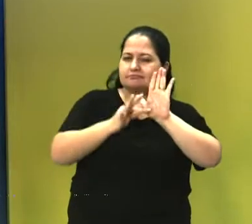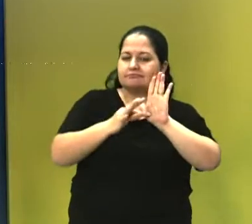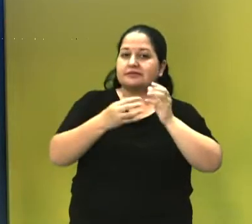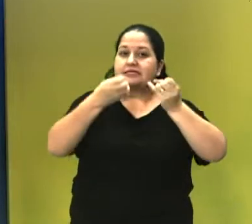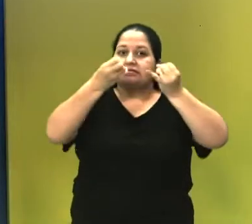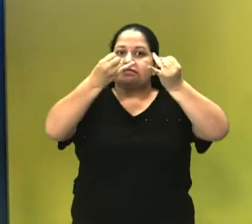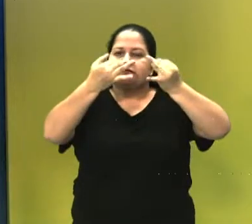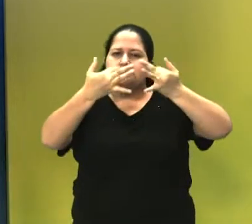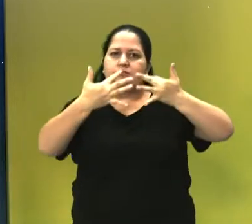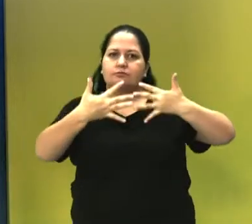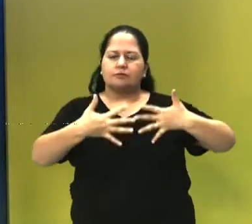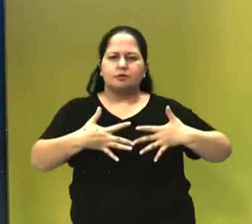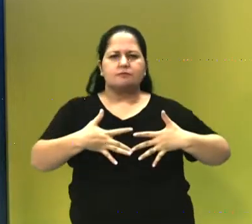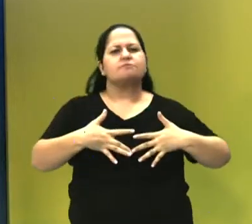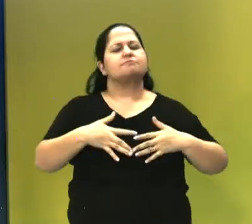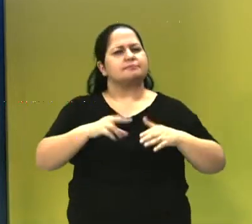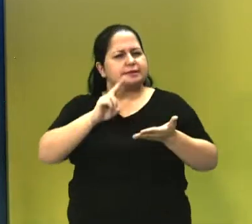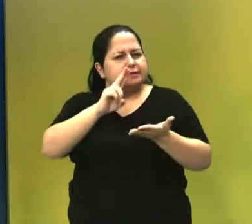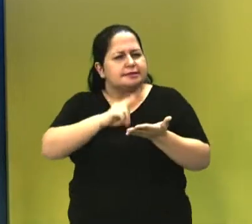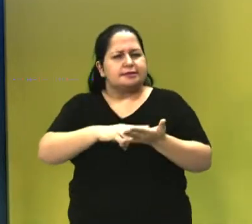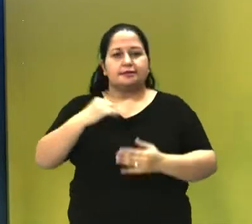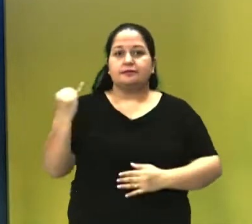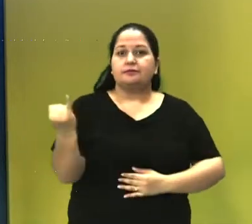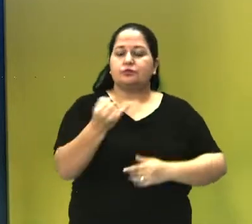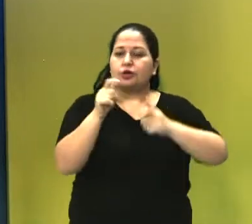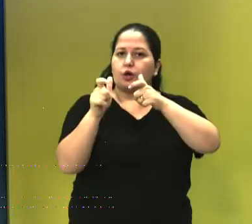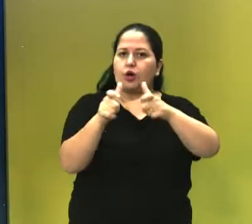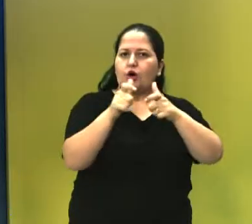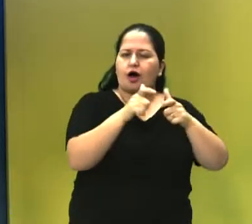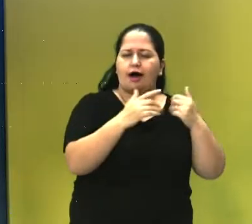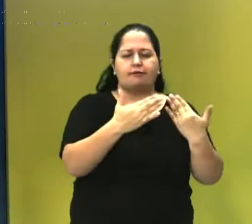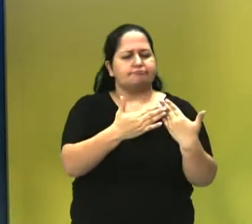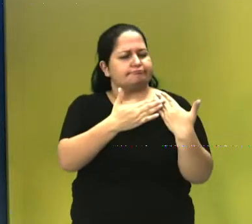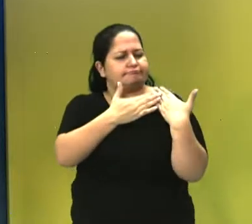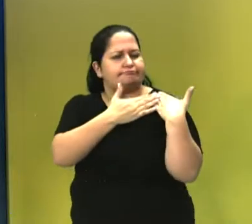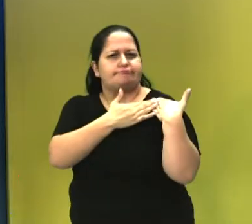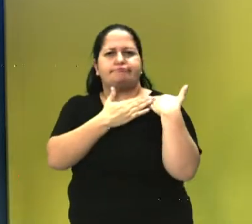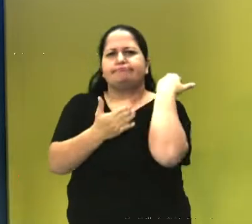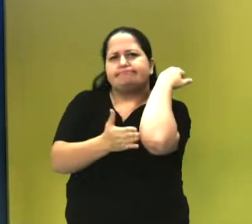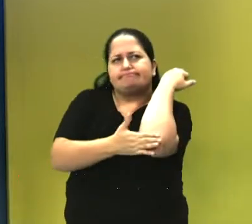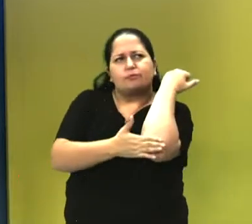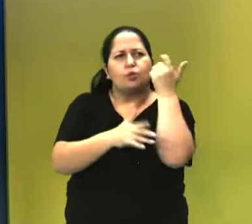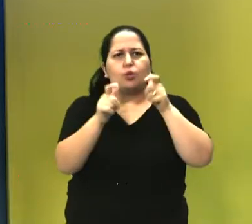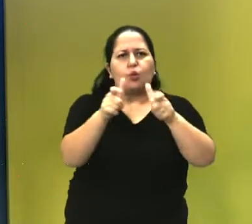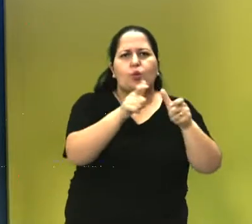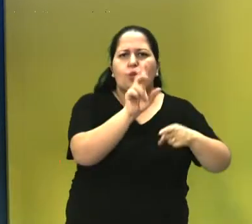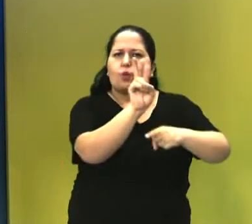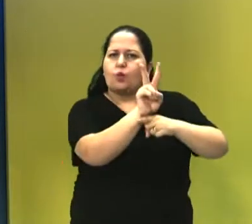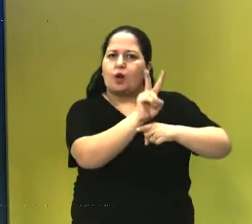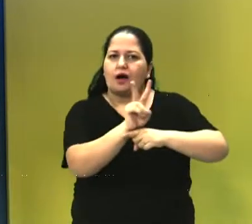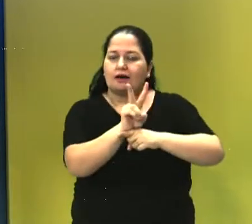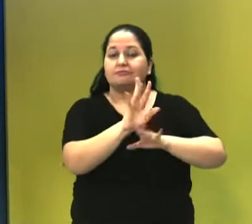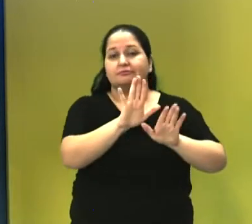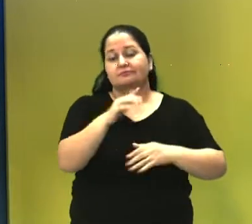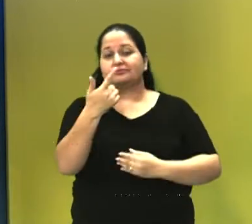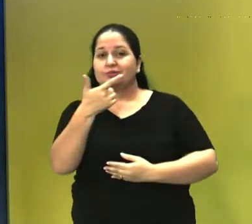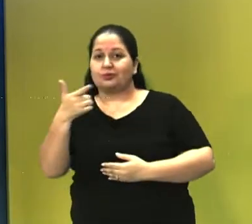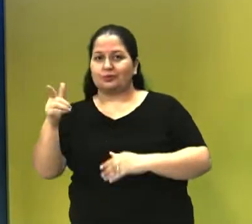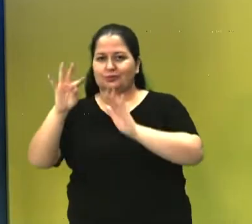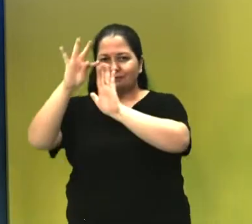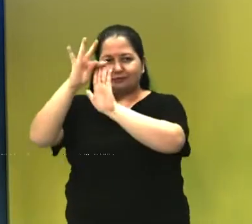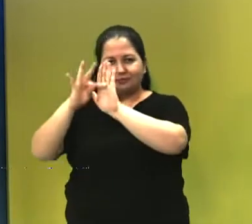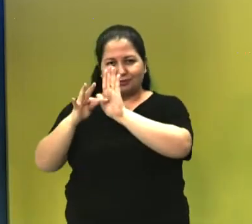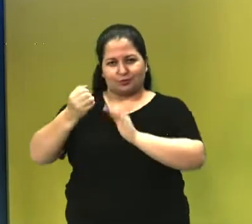competência das instituições responsáveis por preservar monumentos. Já o texto 2 mostrou que a